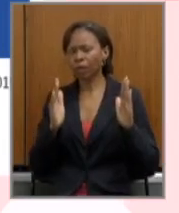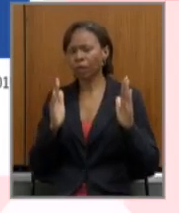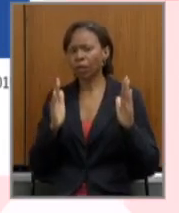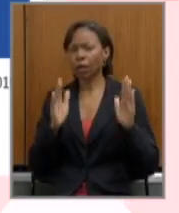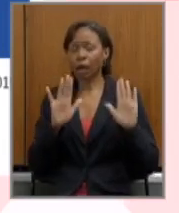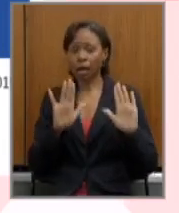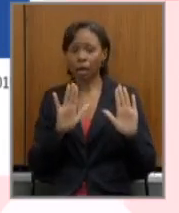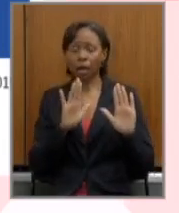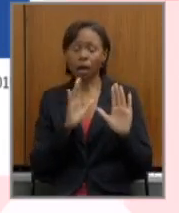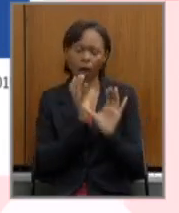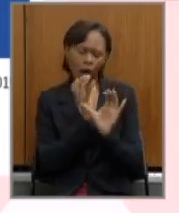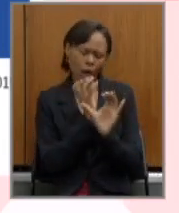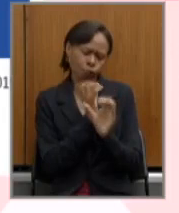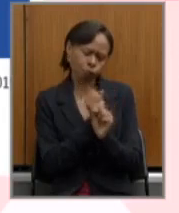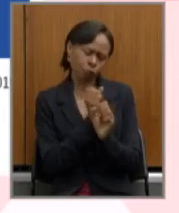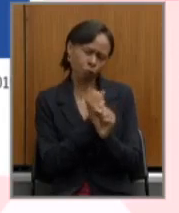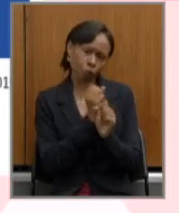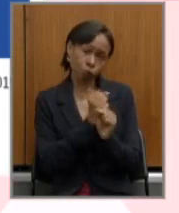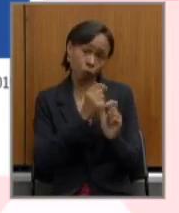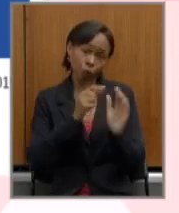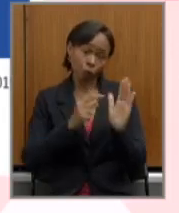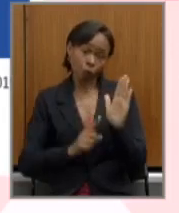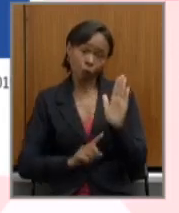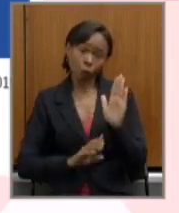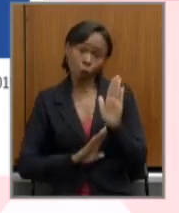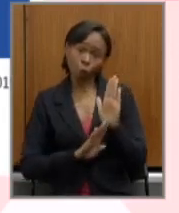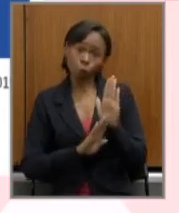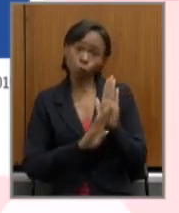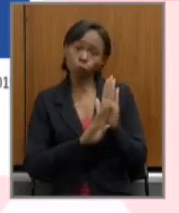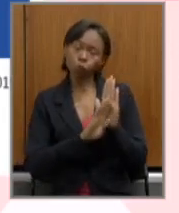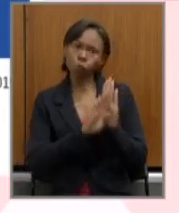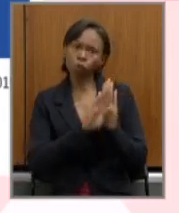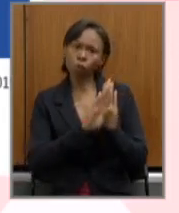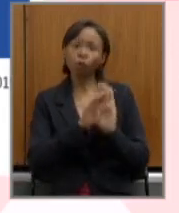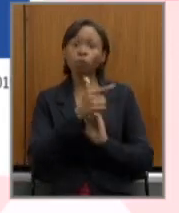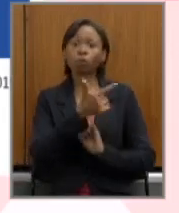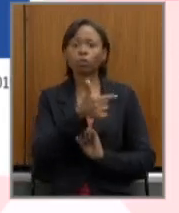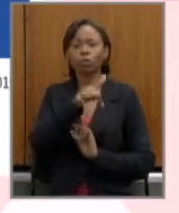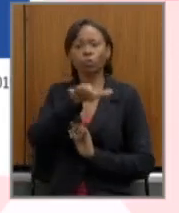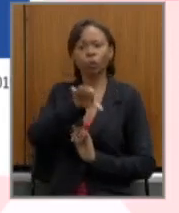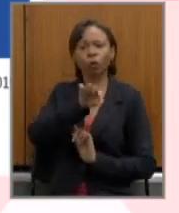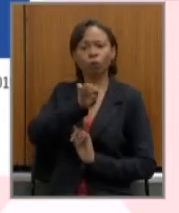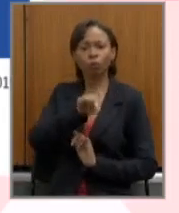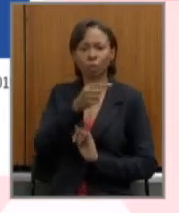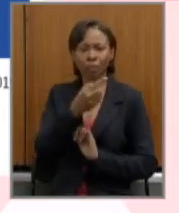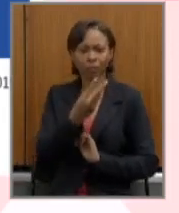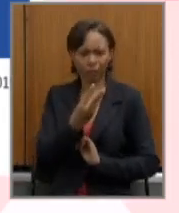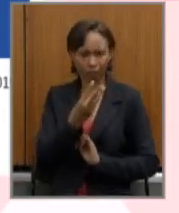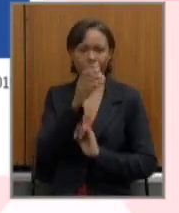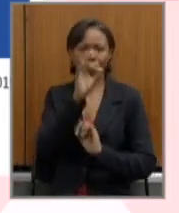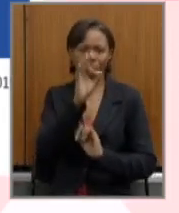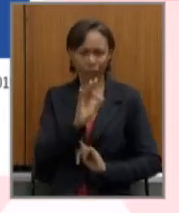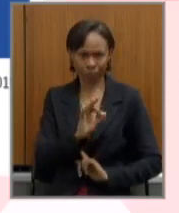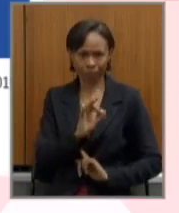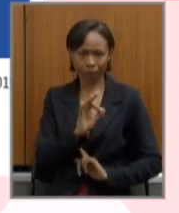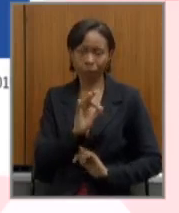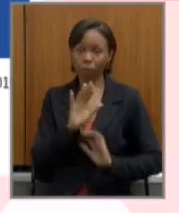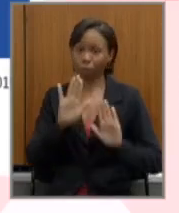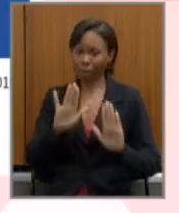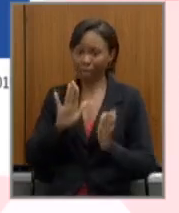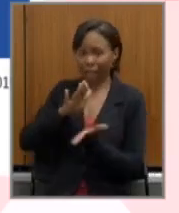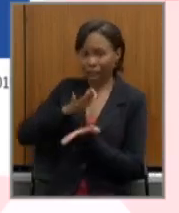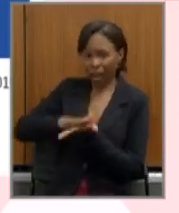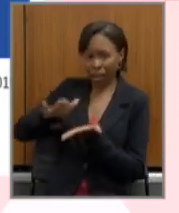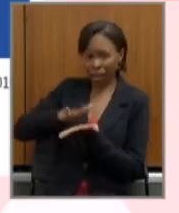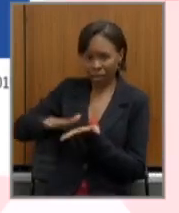receitas subiram 29,3%, as despesas